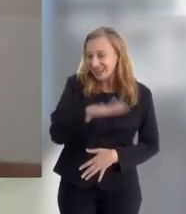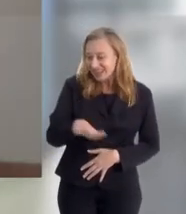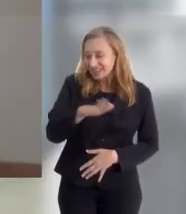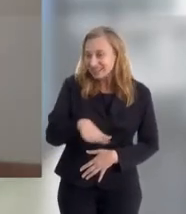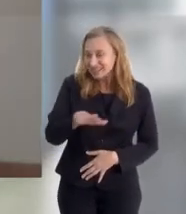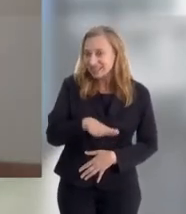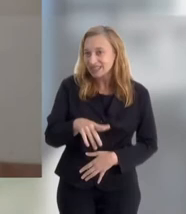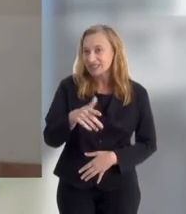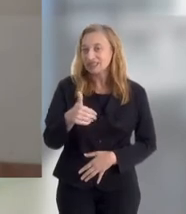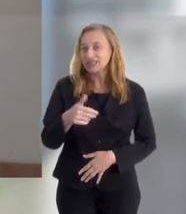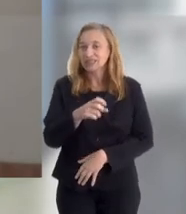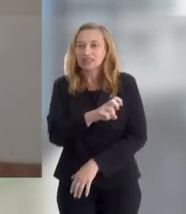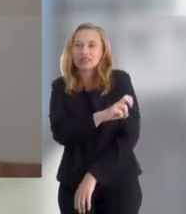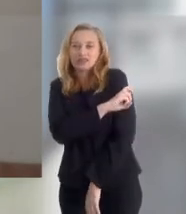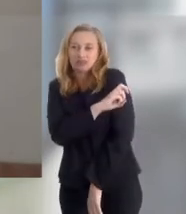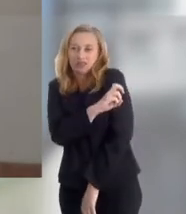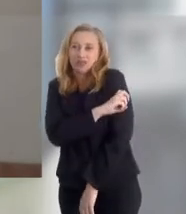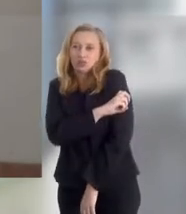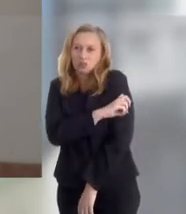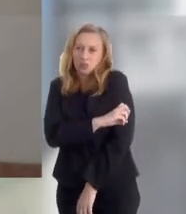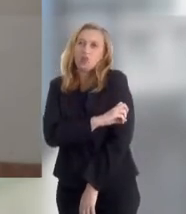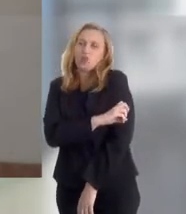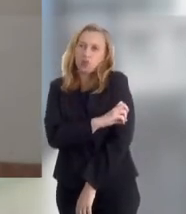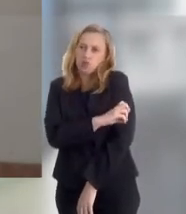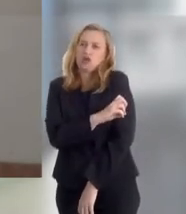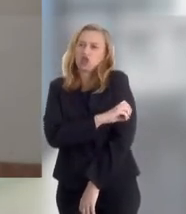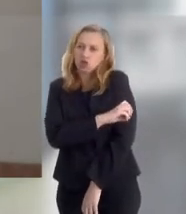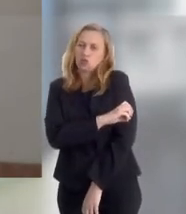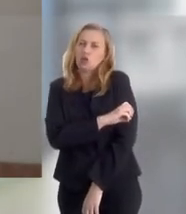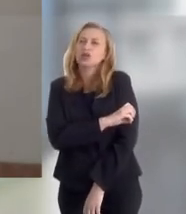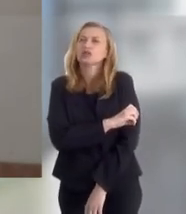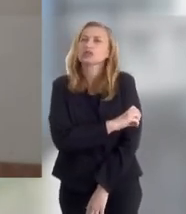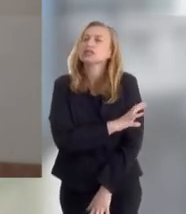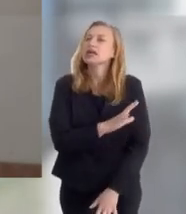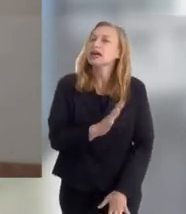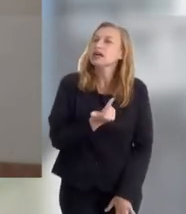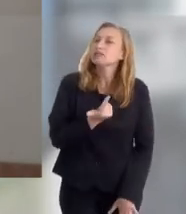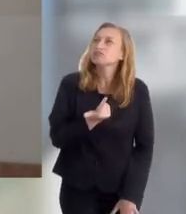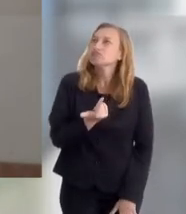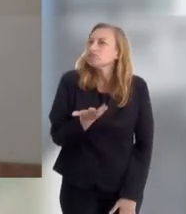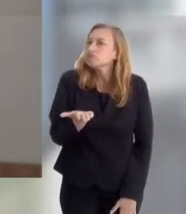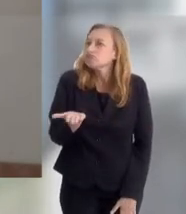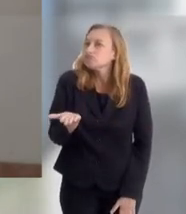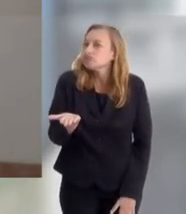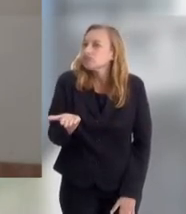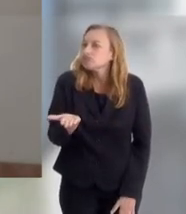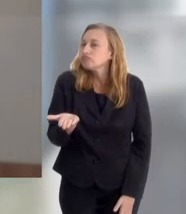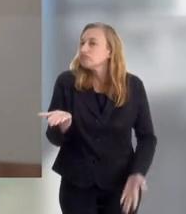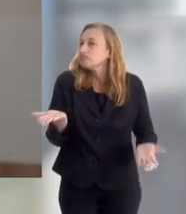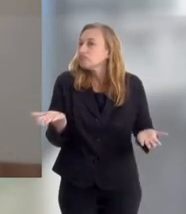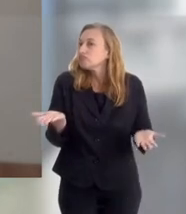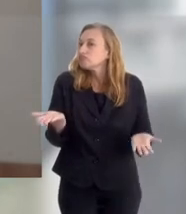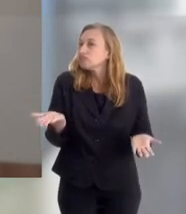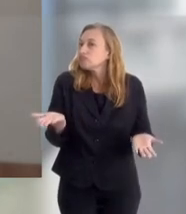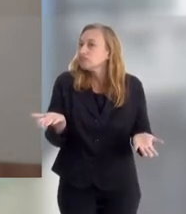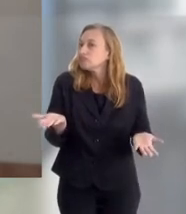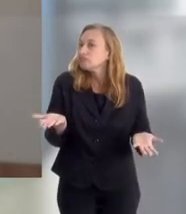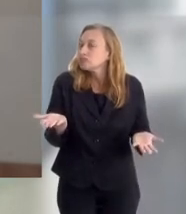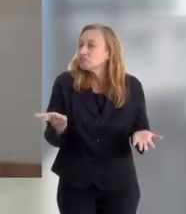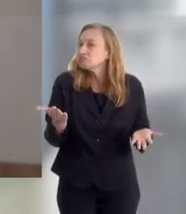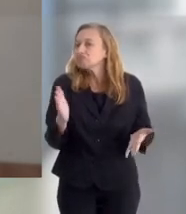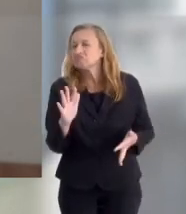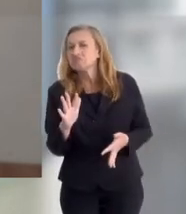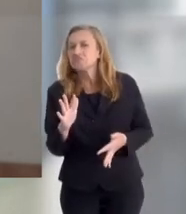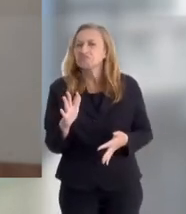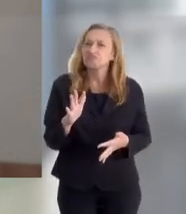São crianças da quinta série, do quinto ano, né? Crianças do quinto ano. E a gente